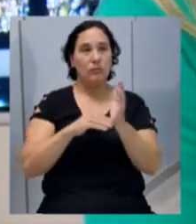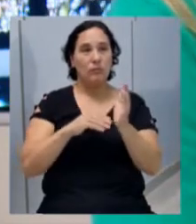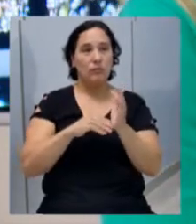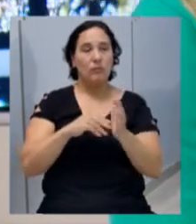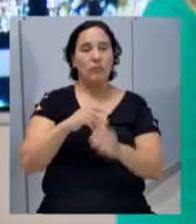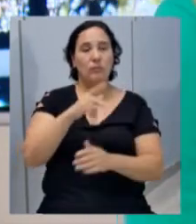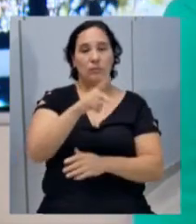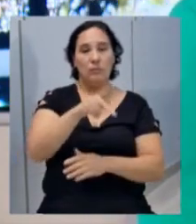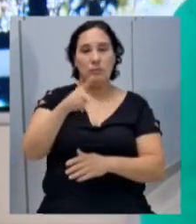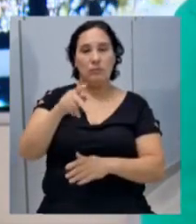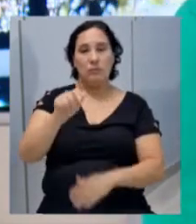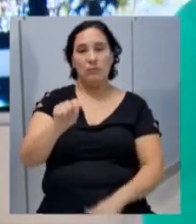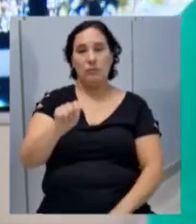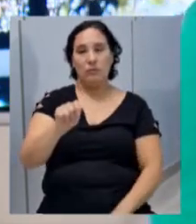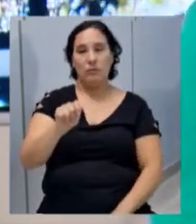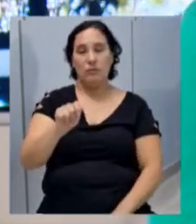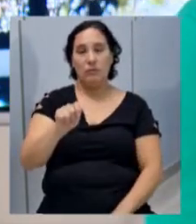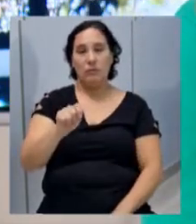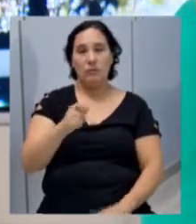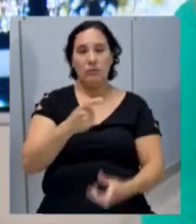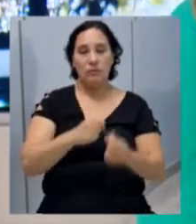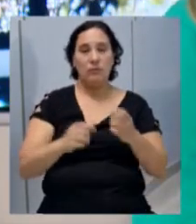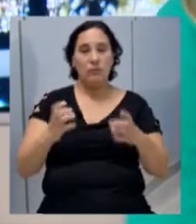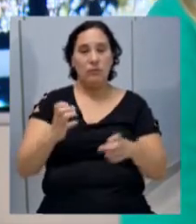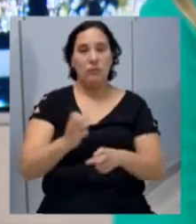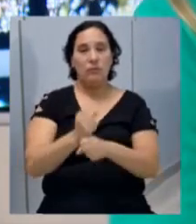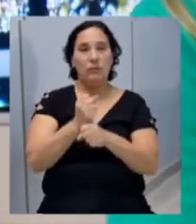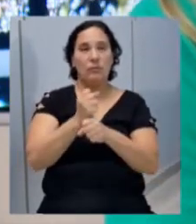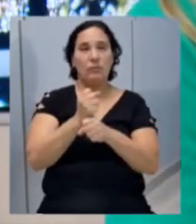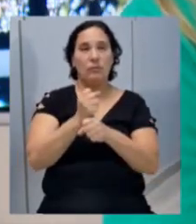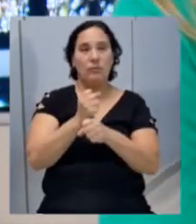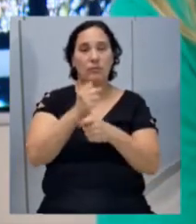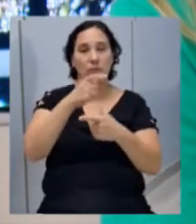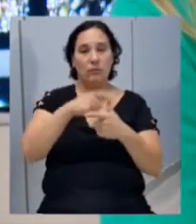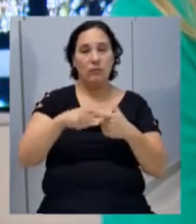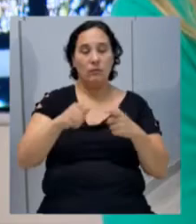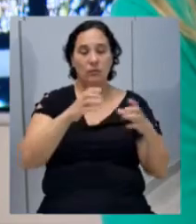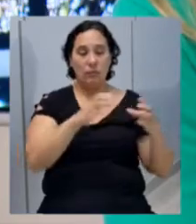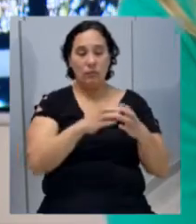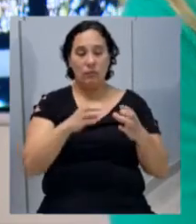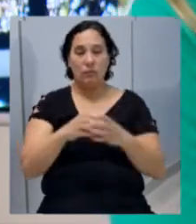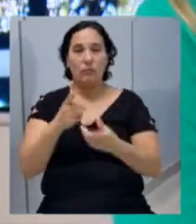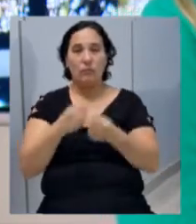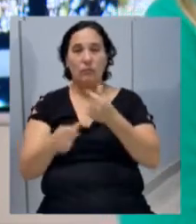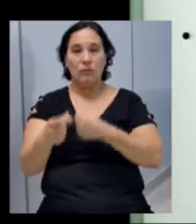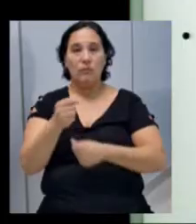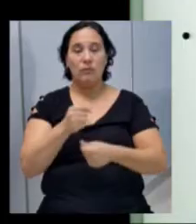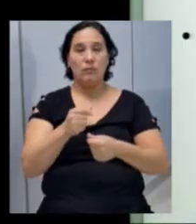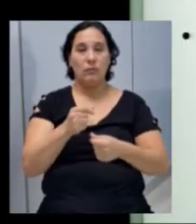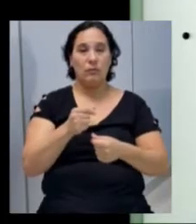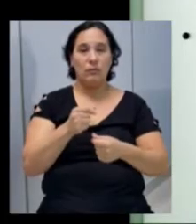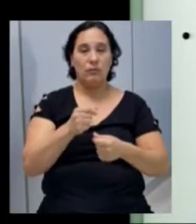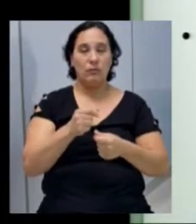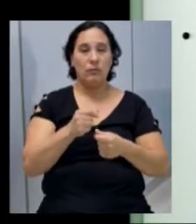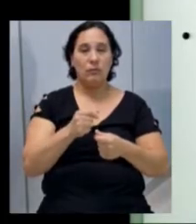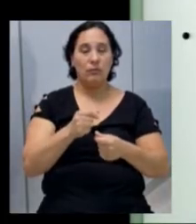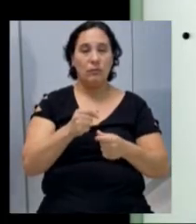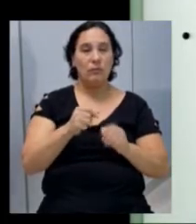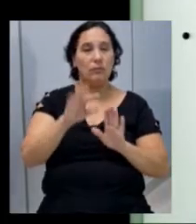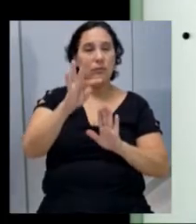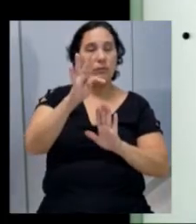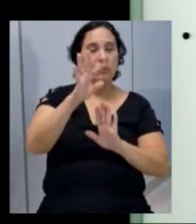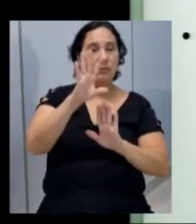PPA. A receita total estimada, ela é dividida por categorias econômicas. A receita tributária